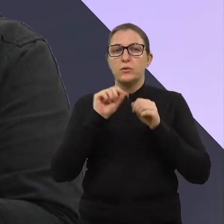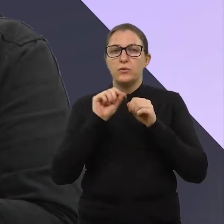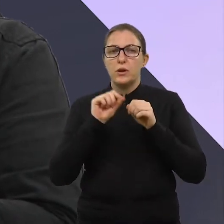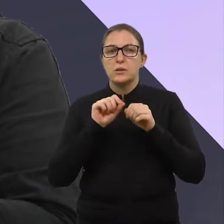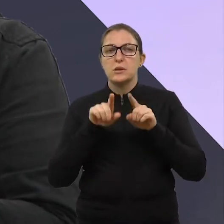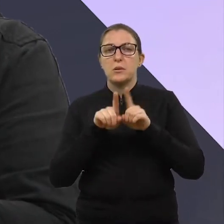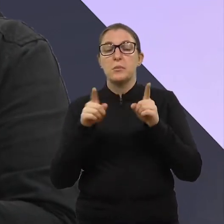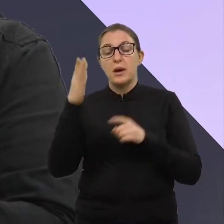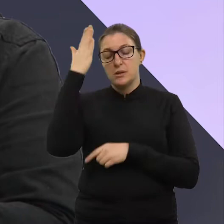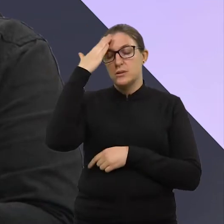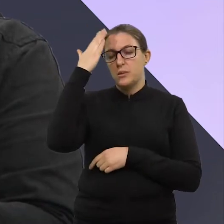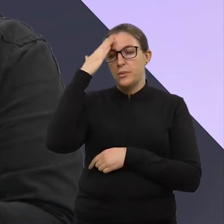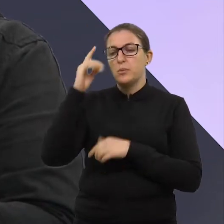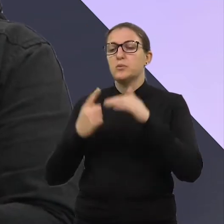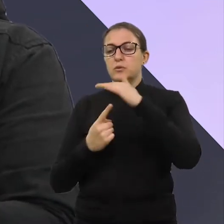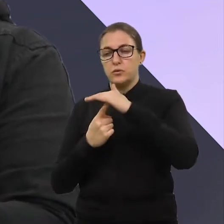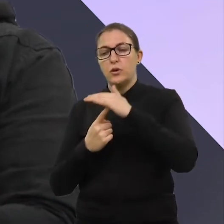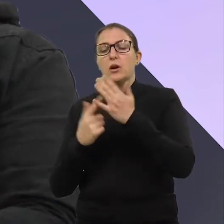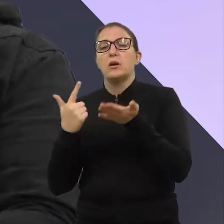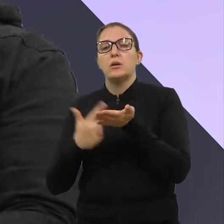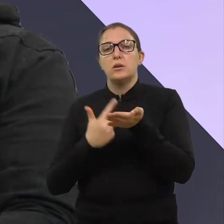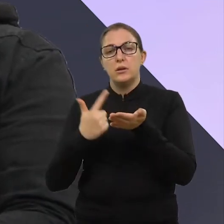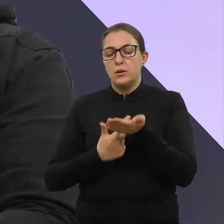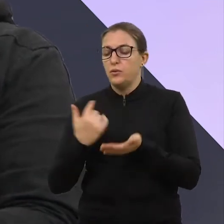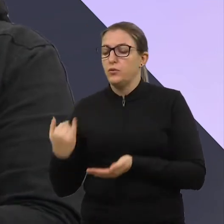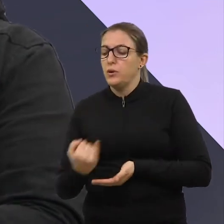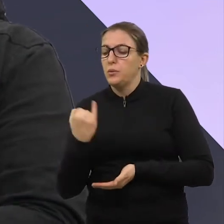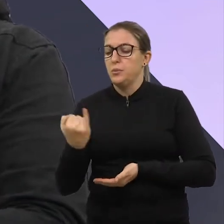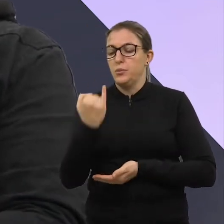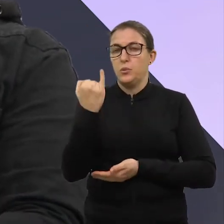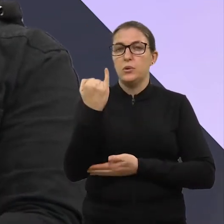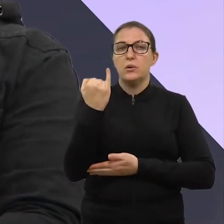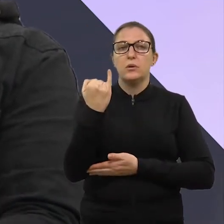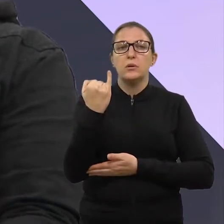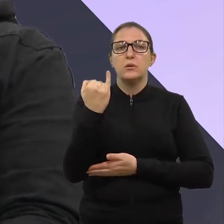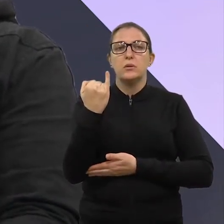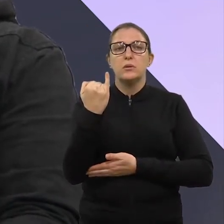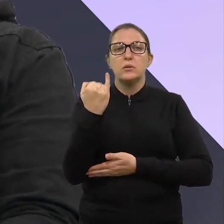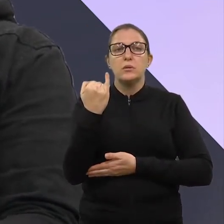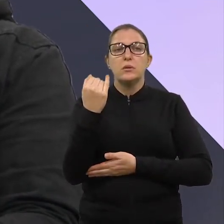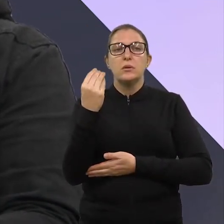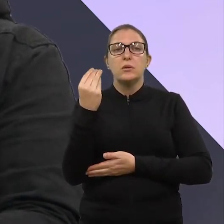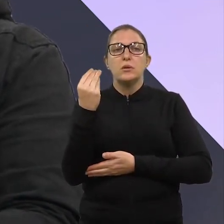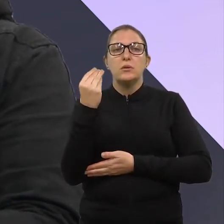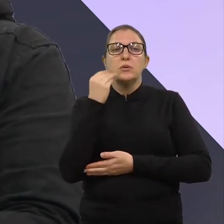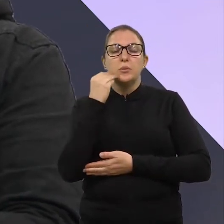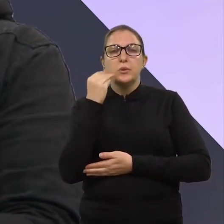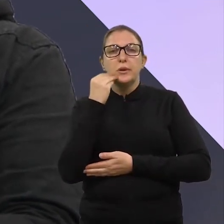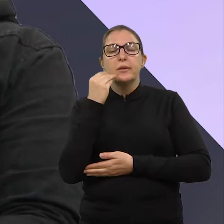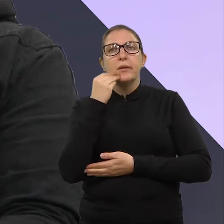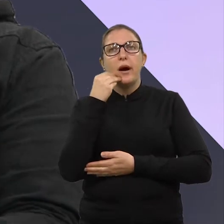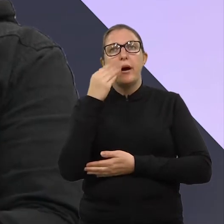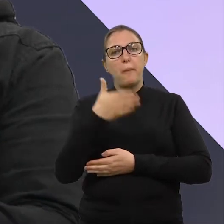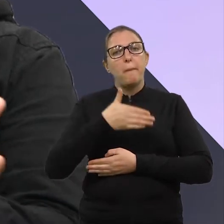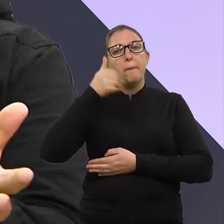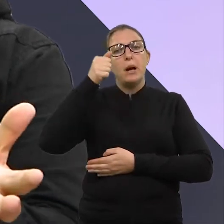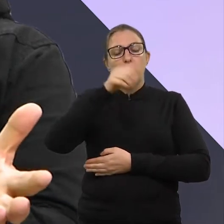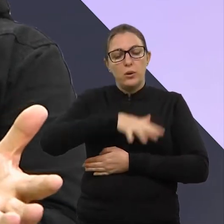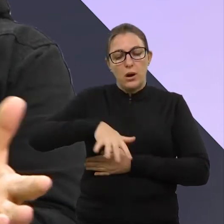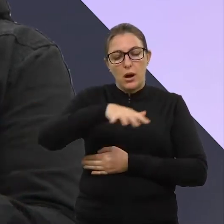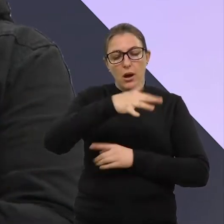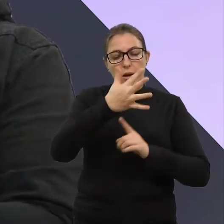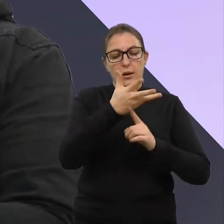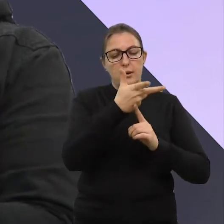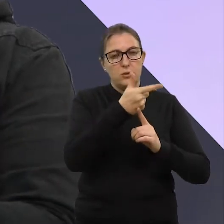da importância que ela vai ter, e a gente vai tentar, junto dela, qualificar mais a questão das artes, né? Como